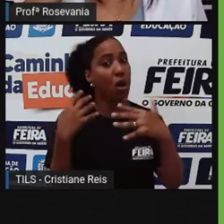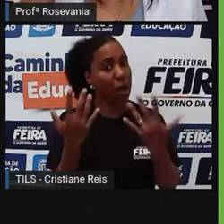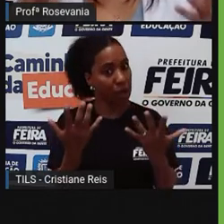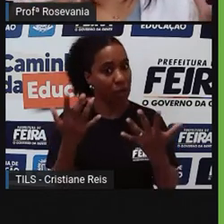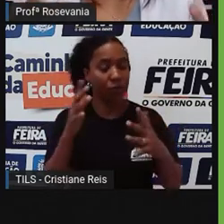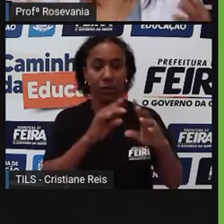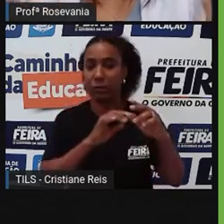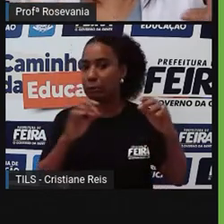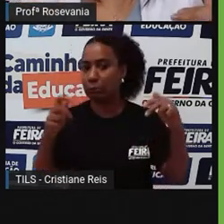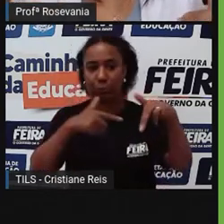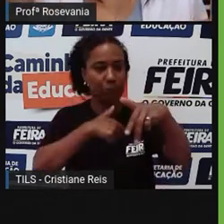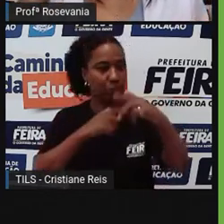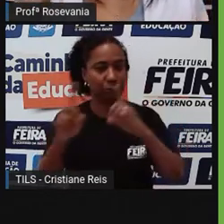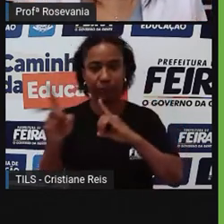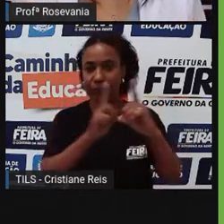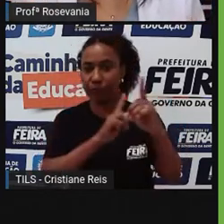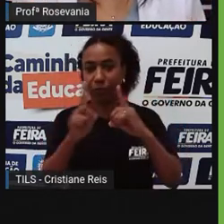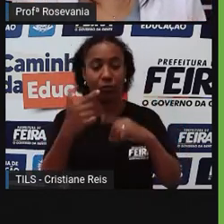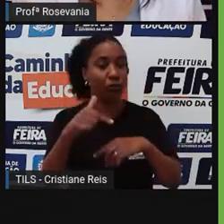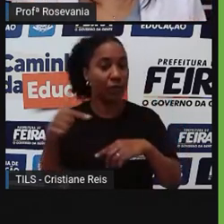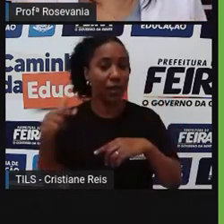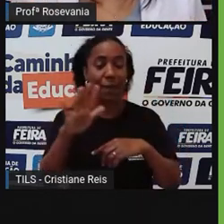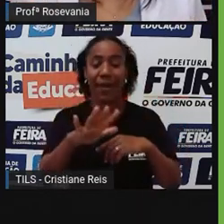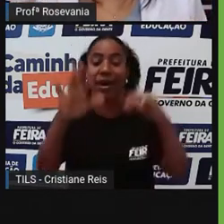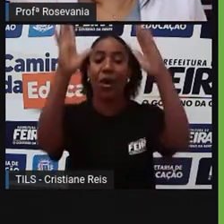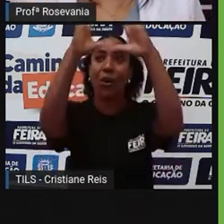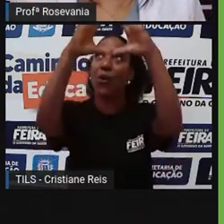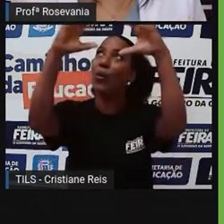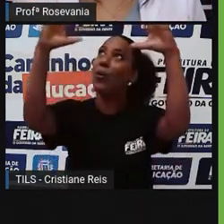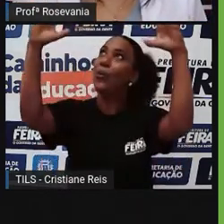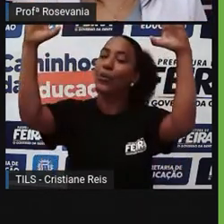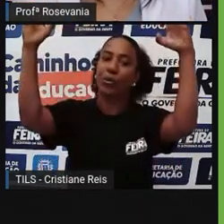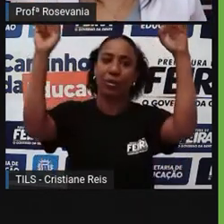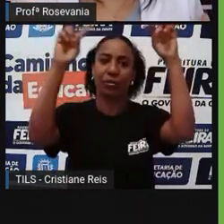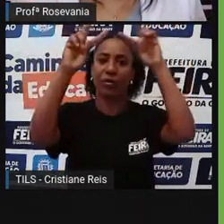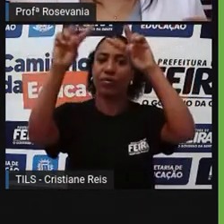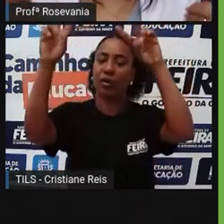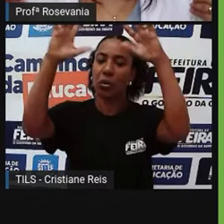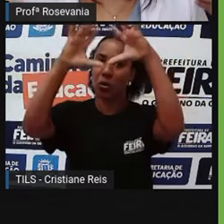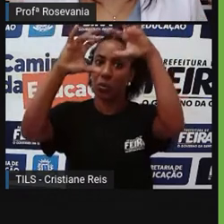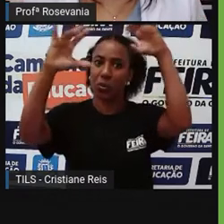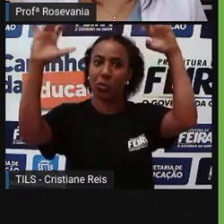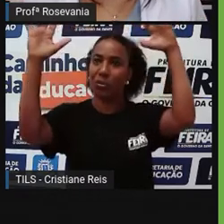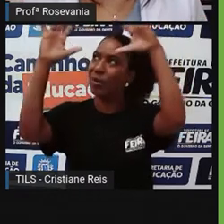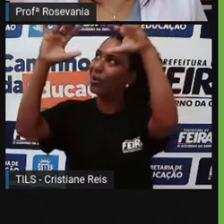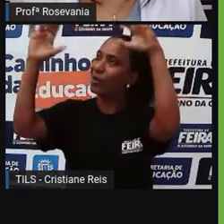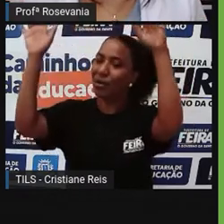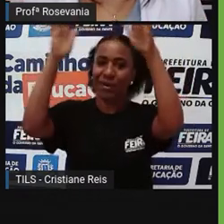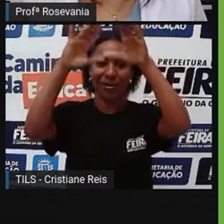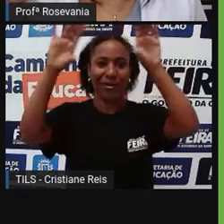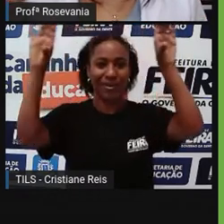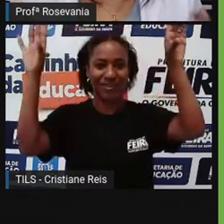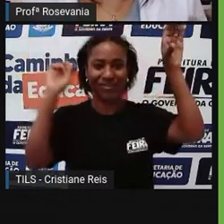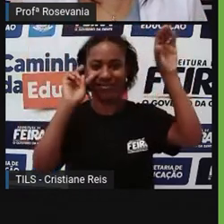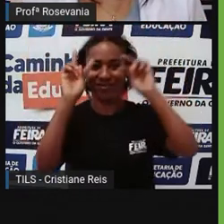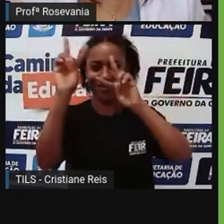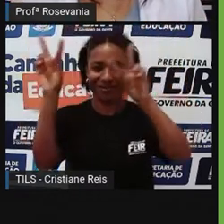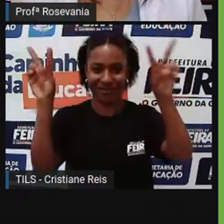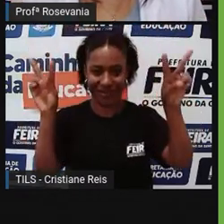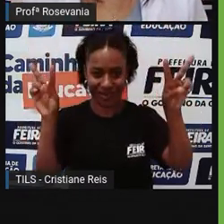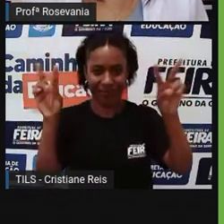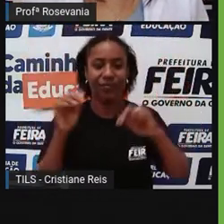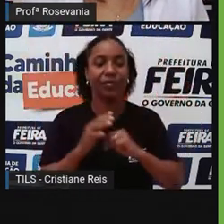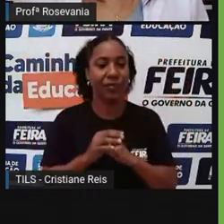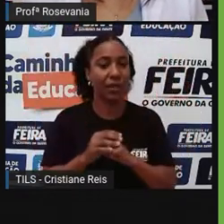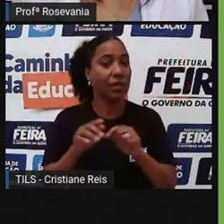no movimento da terra ali, a gente vai percebendo. Os odores, se você estiver num lugar que o cheiro